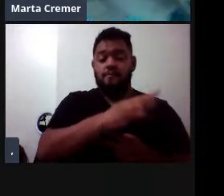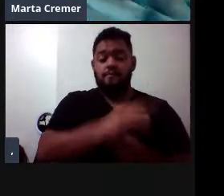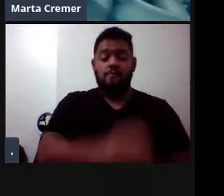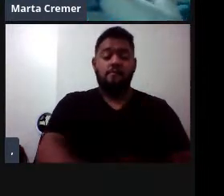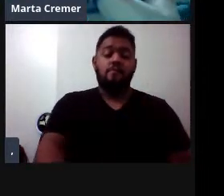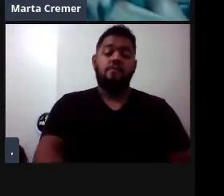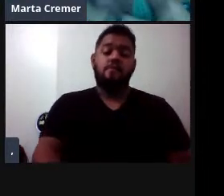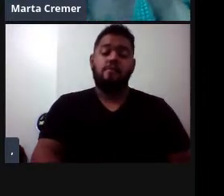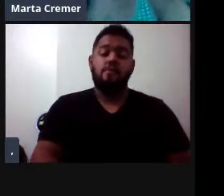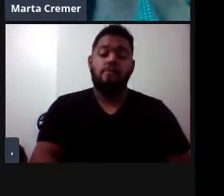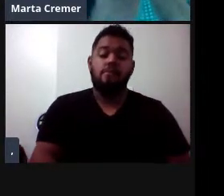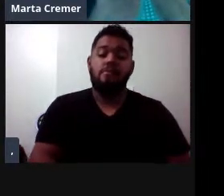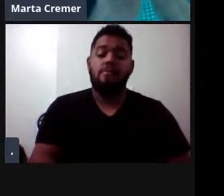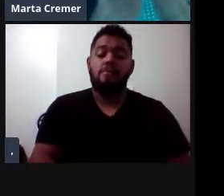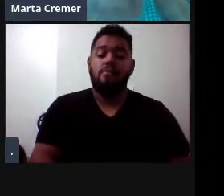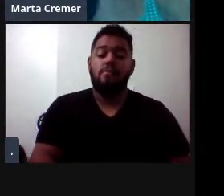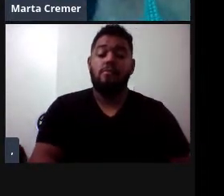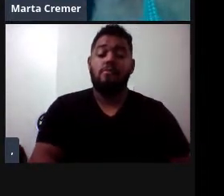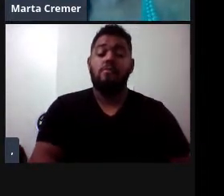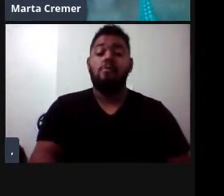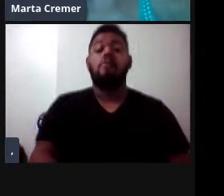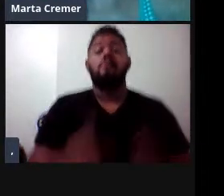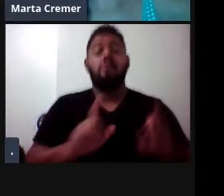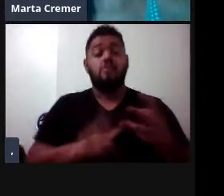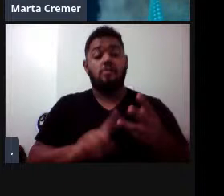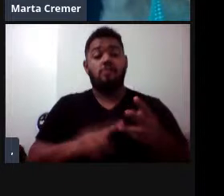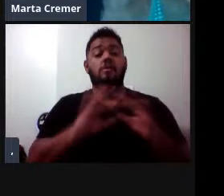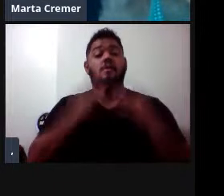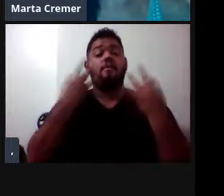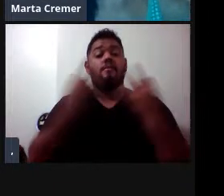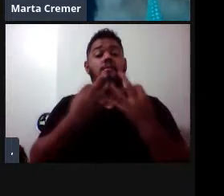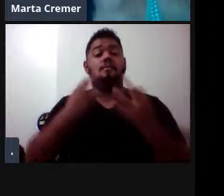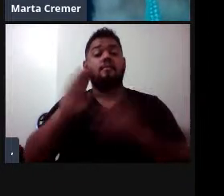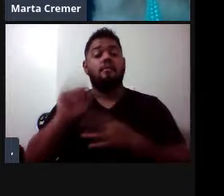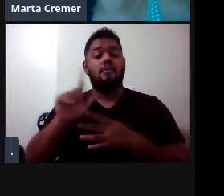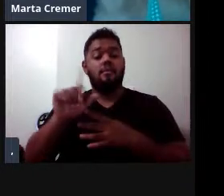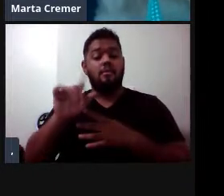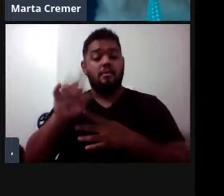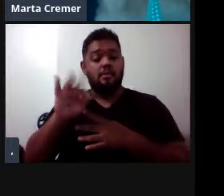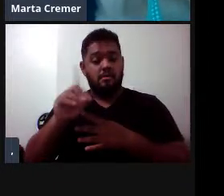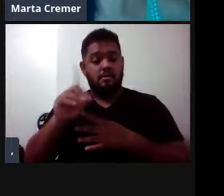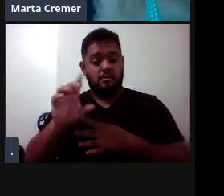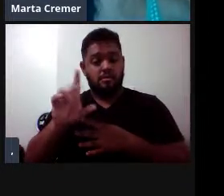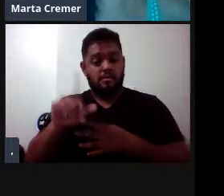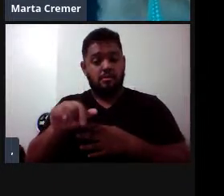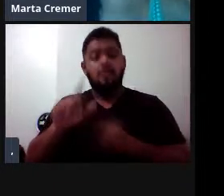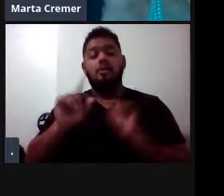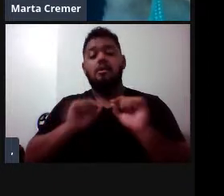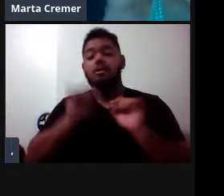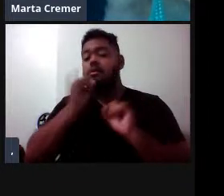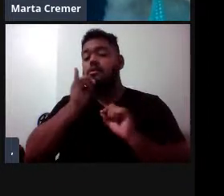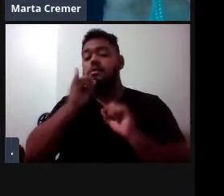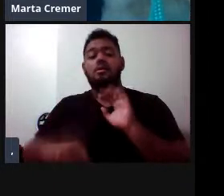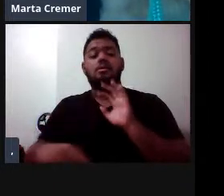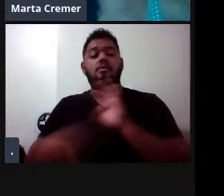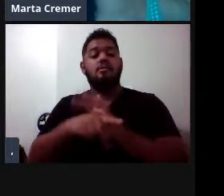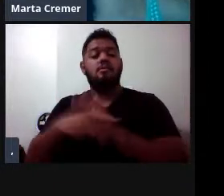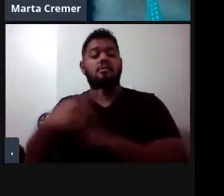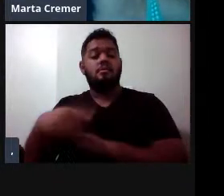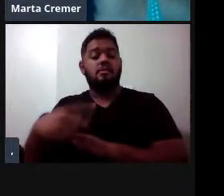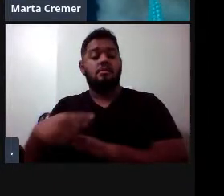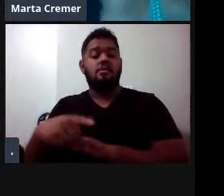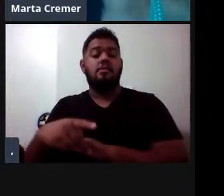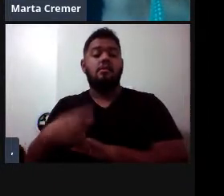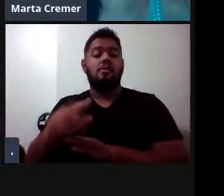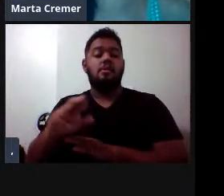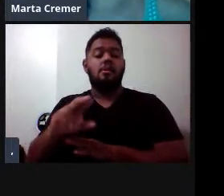E depois a gente tem a família Balenopterid, que é a mais diversificada dentro dos misticetos, né, são os chamados rorquais também, esse nome